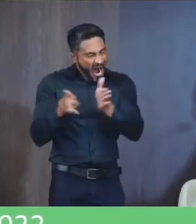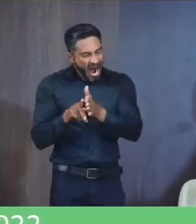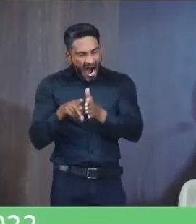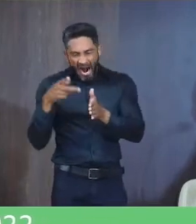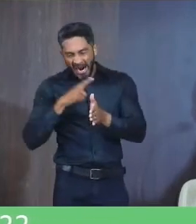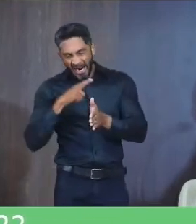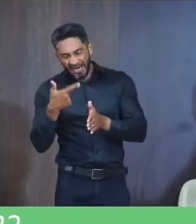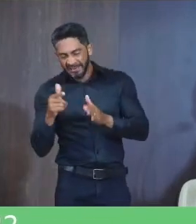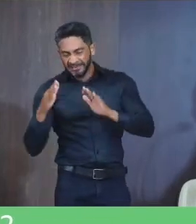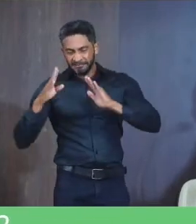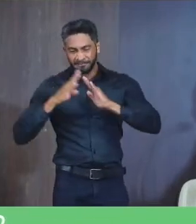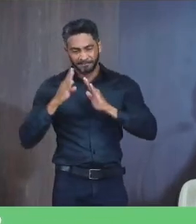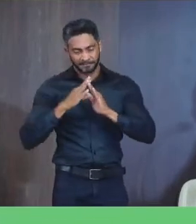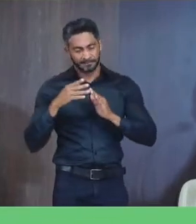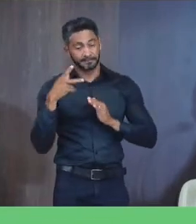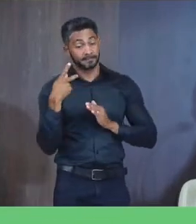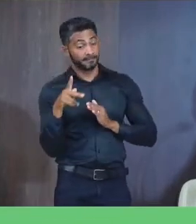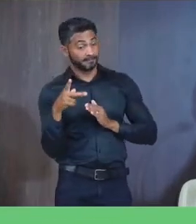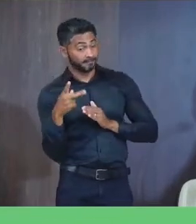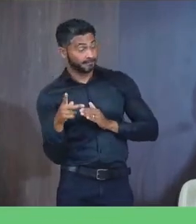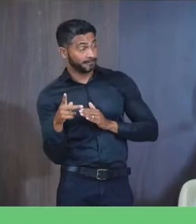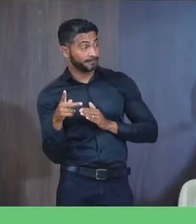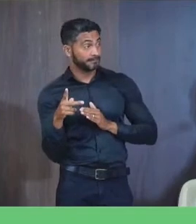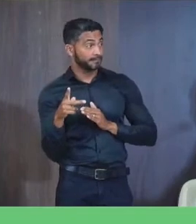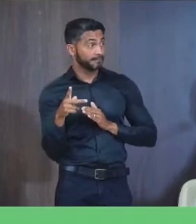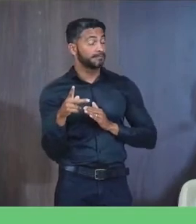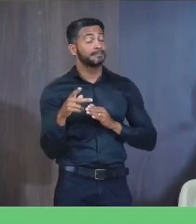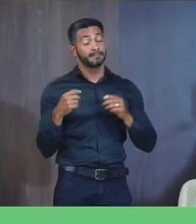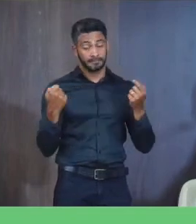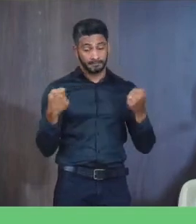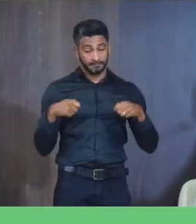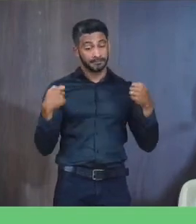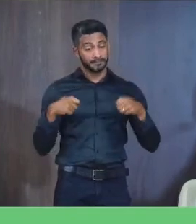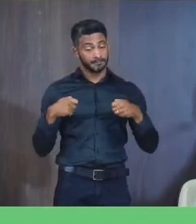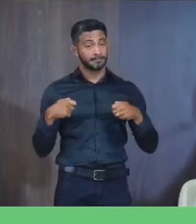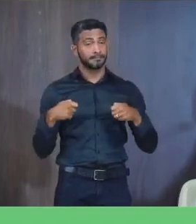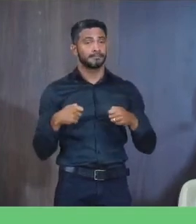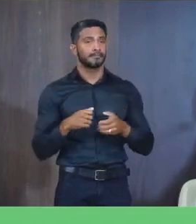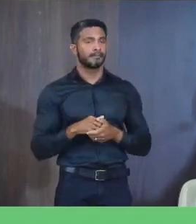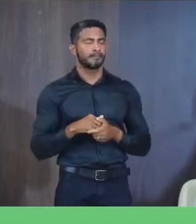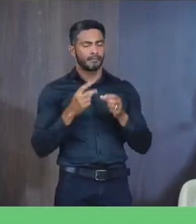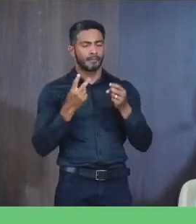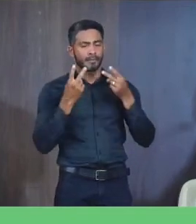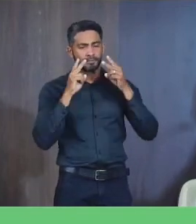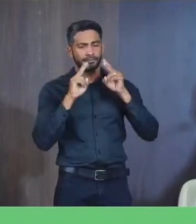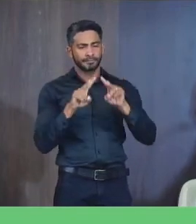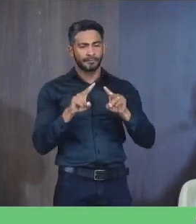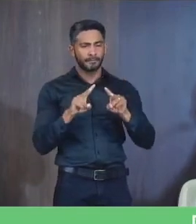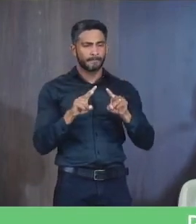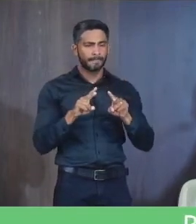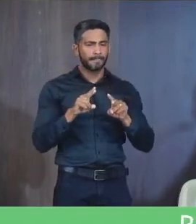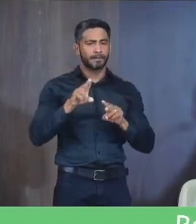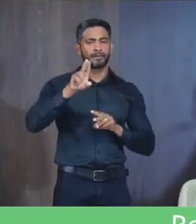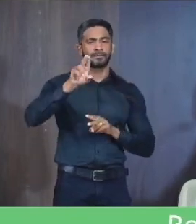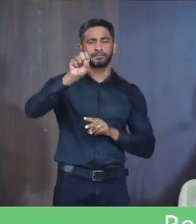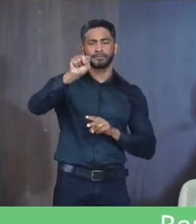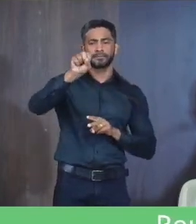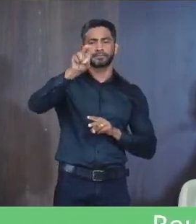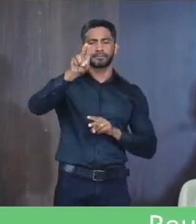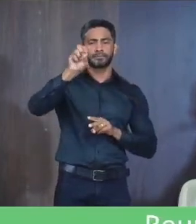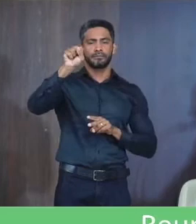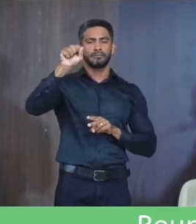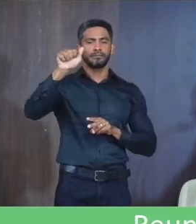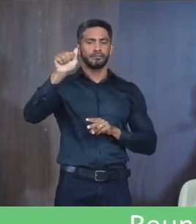E eles São necessários A gente estava dando uma olhada Nos SUAS Que é o